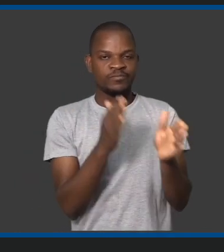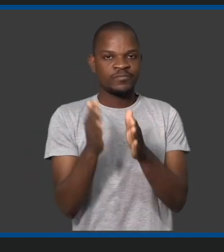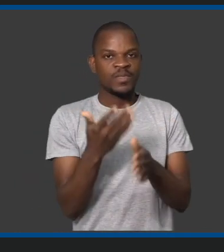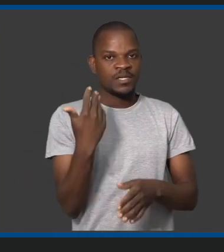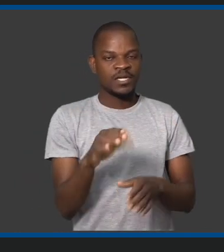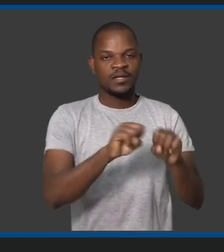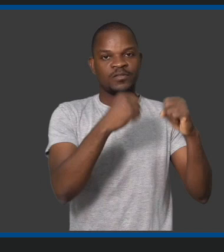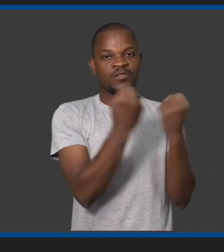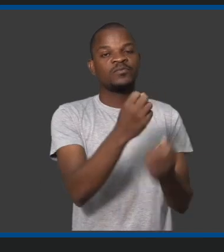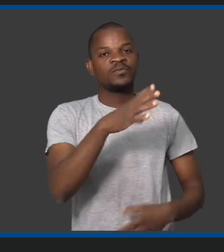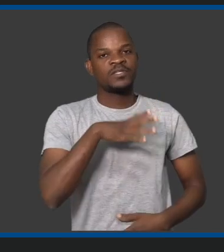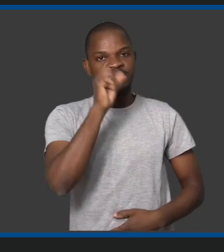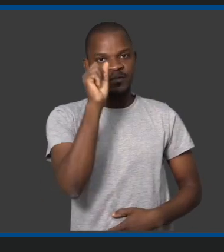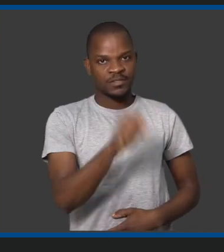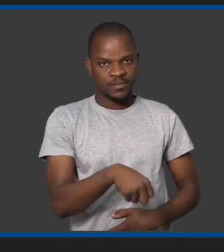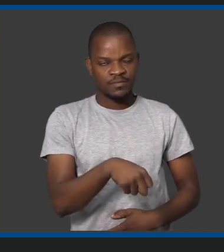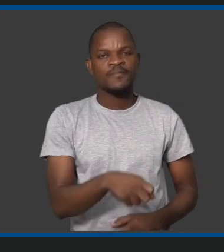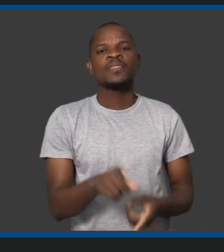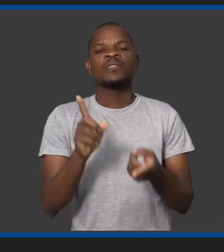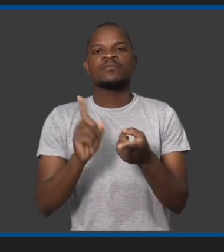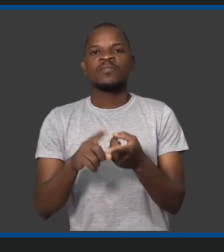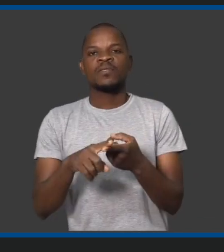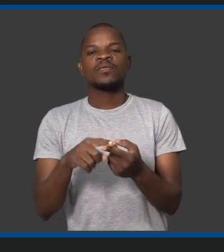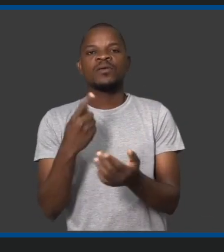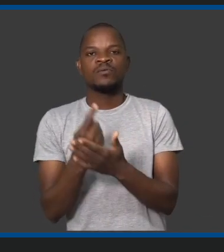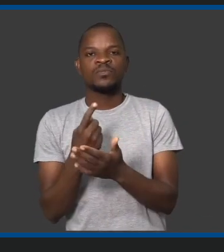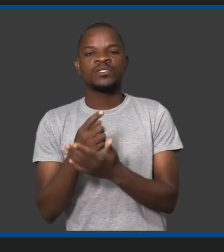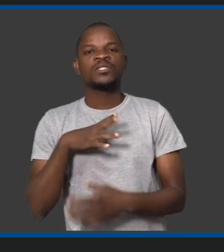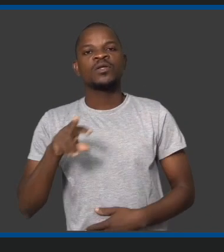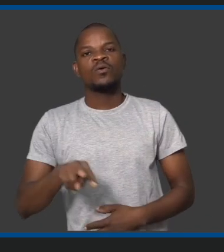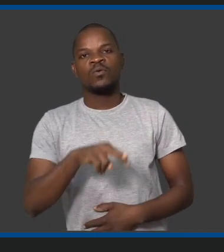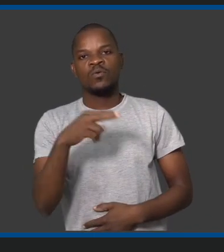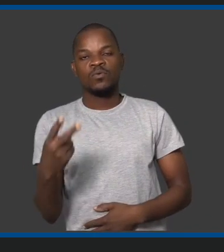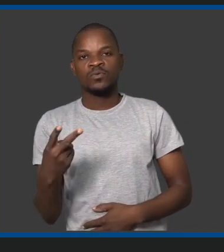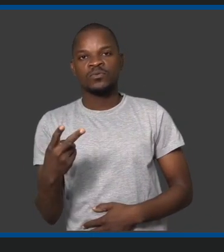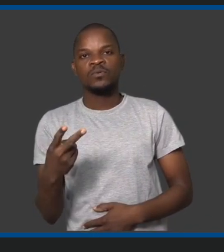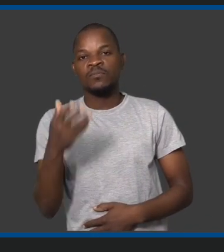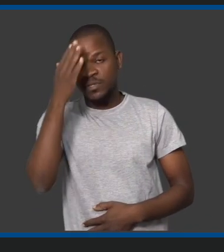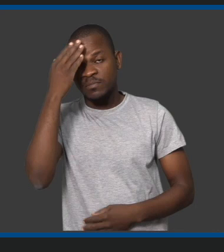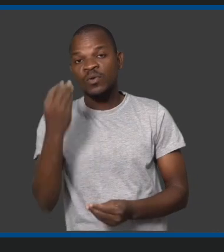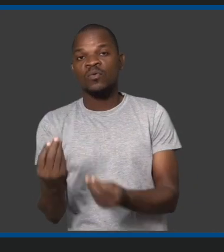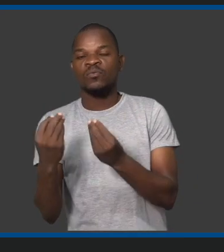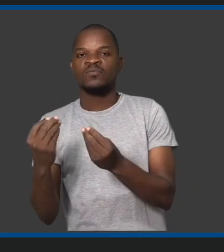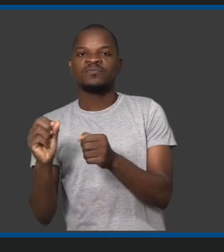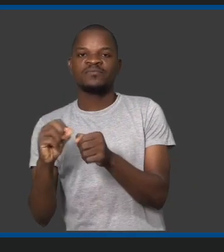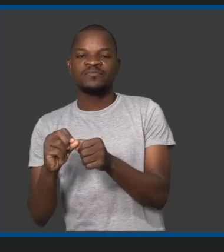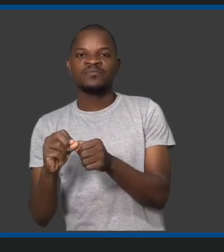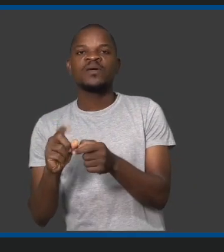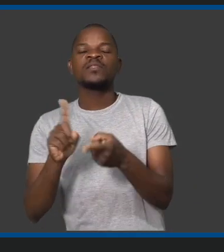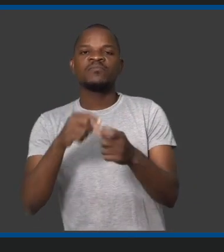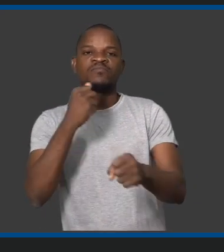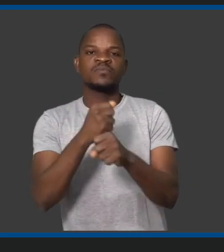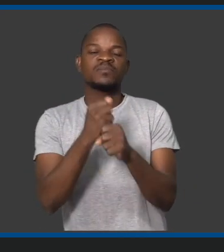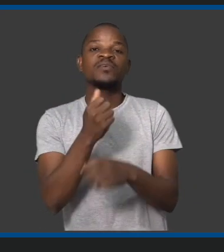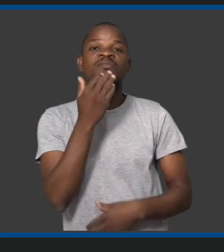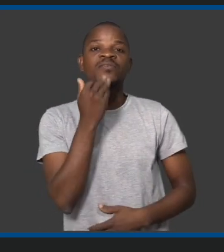organizados em associação, então temos aqui um interlocutor direto para saber com quem nós temos que lidar, com quem